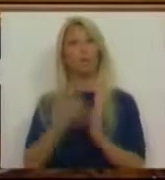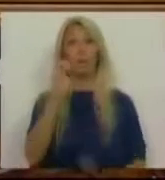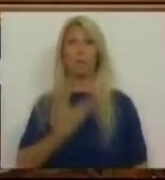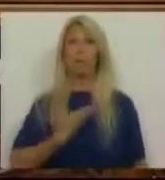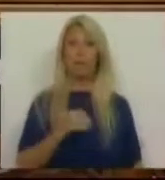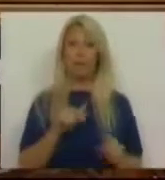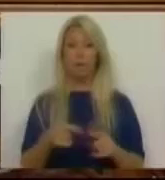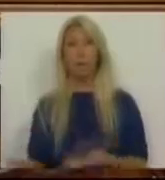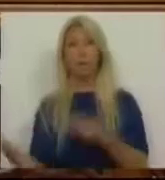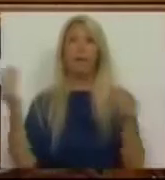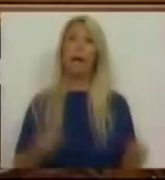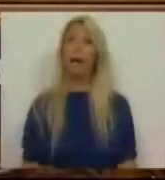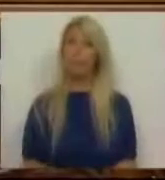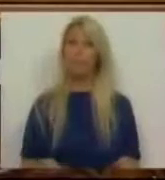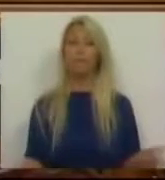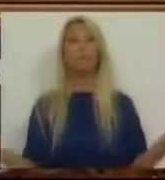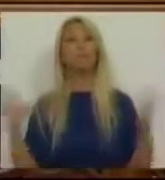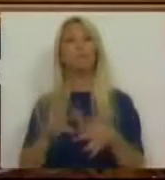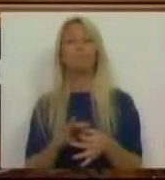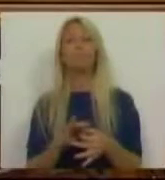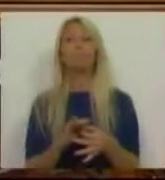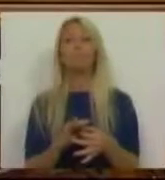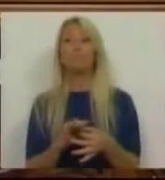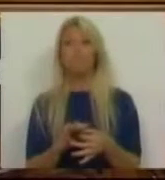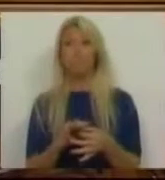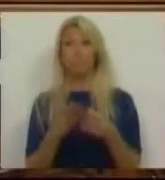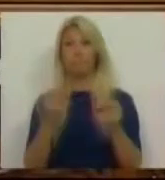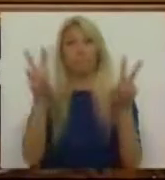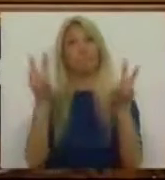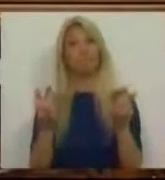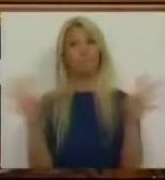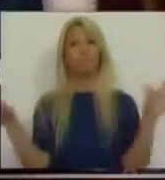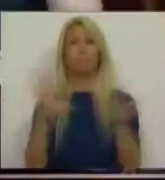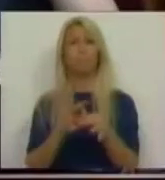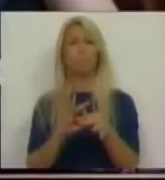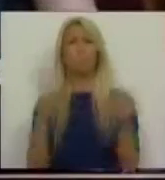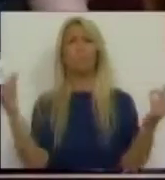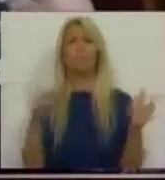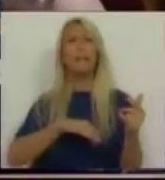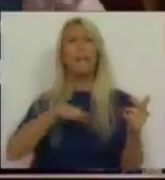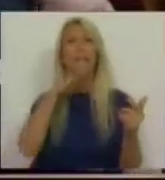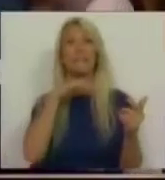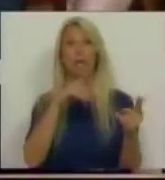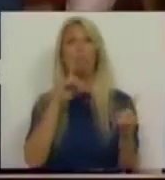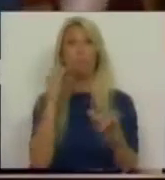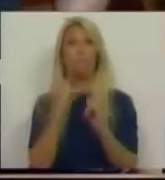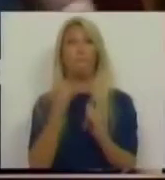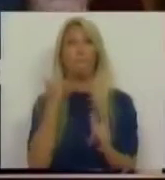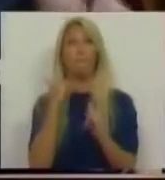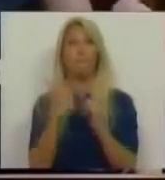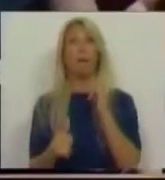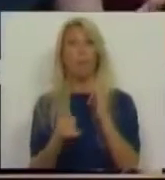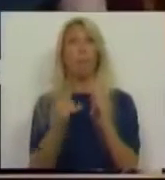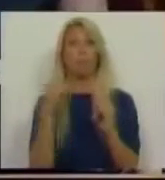CDS hoje apresenta sobre a matéria relacionada com os resíduos perigosos é